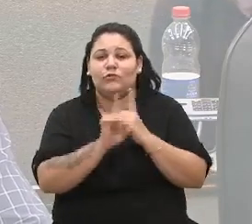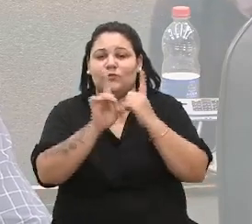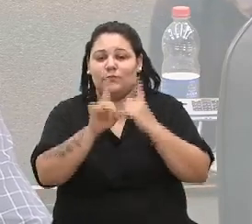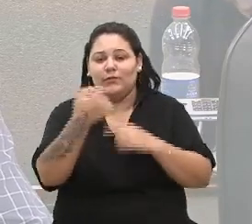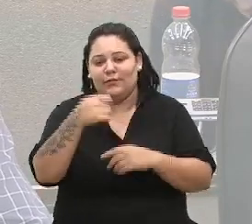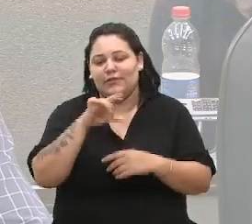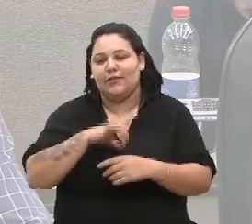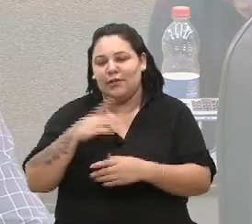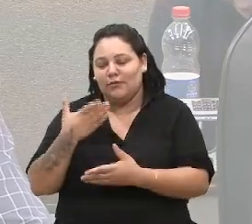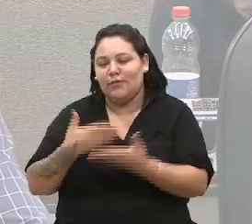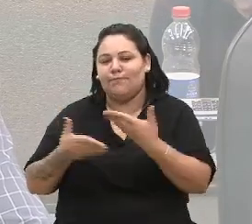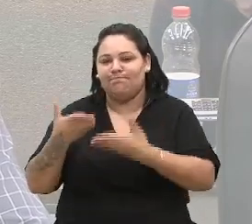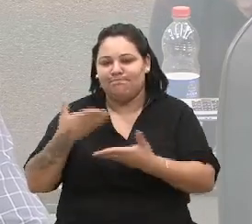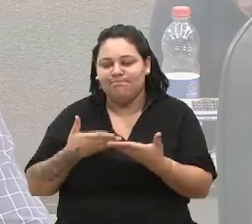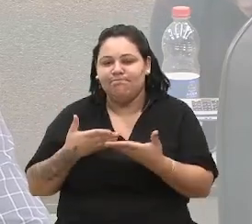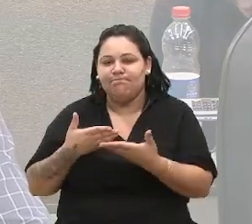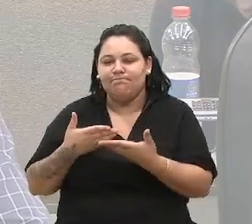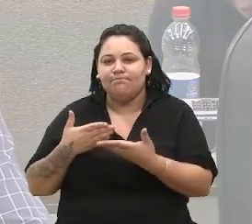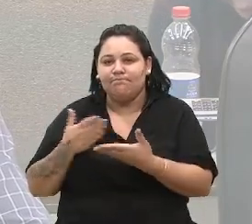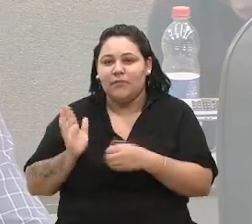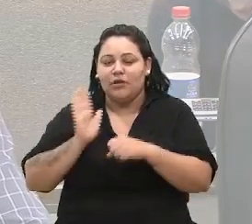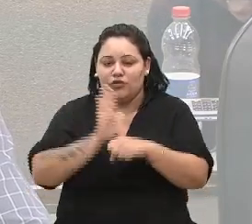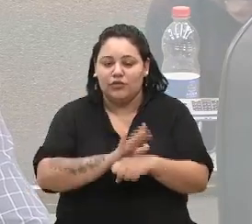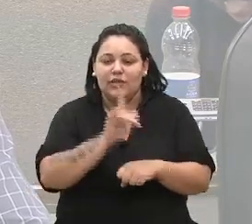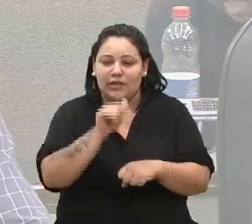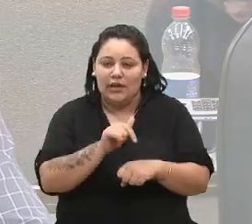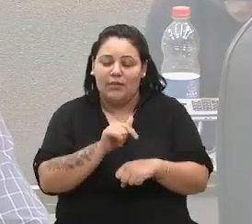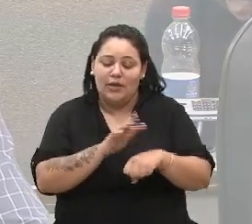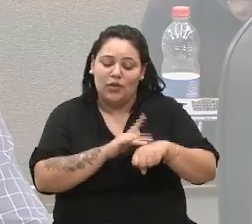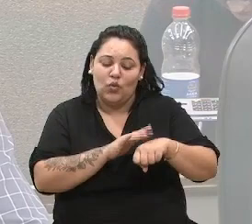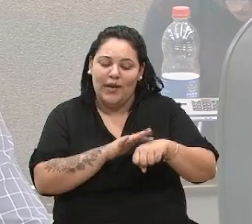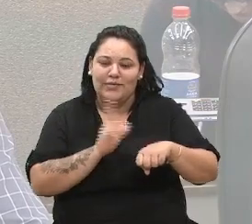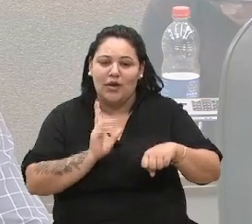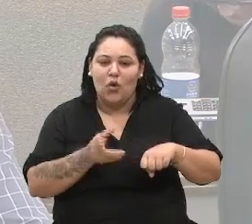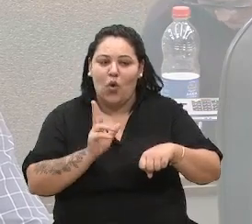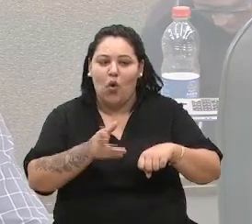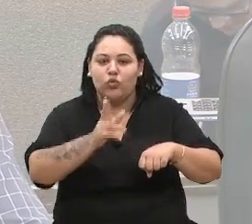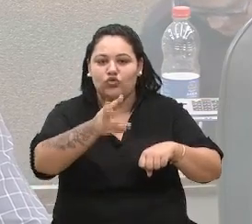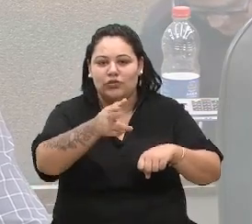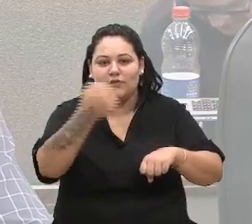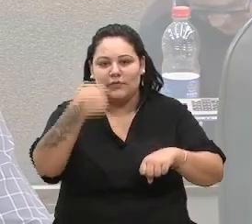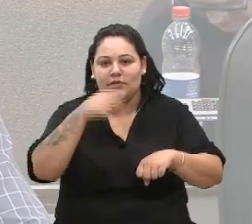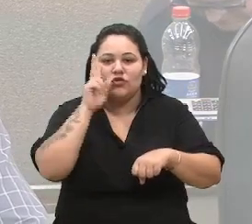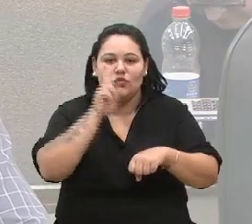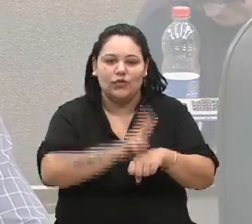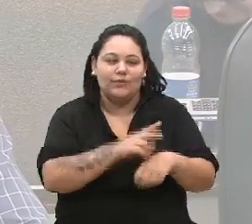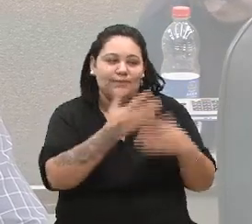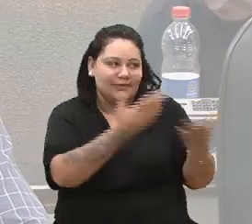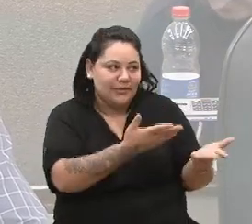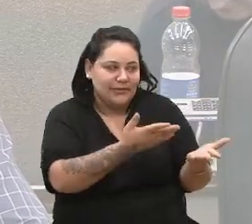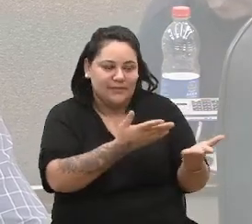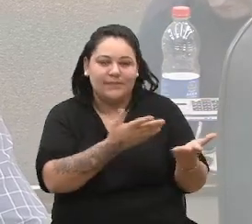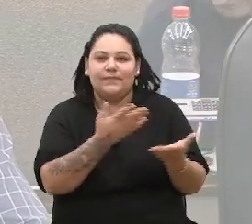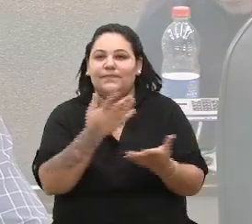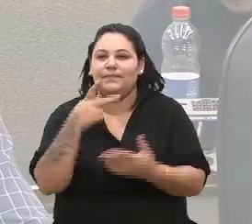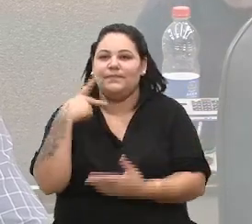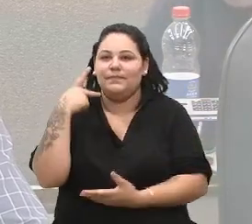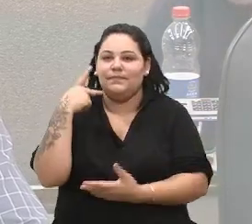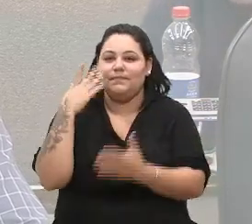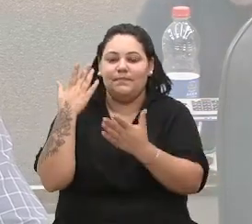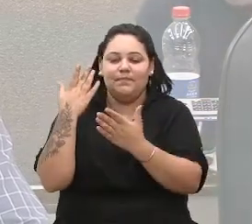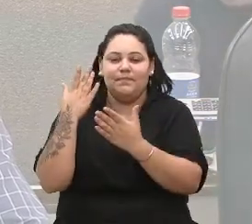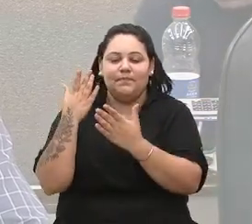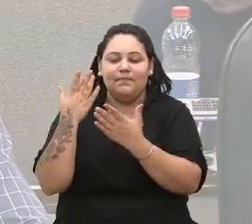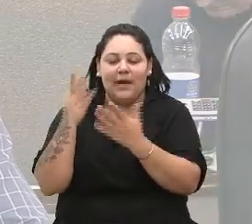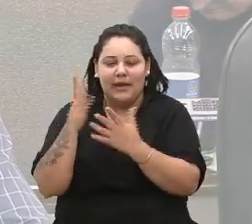assistência, que é uma doença, uma situação crônica, que exige realmente um cuidado. Então, parabéns, vereador Camiles, reforço o